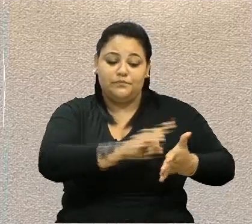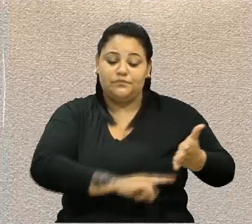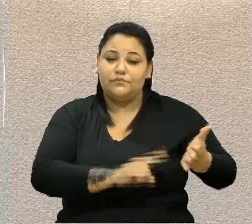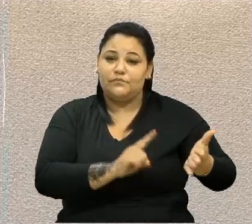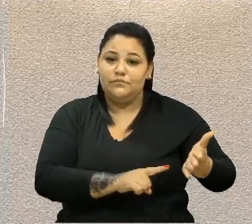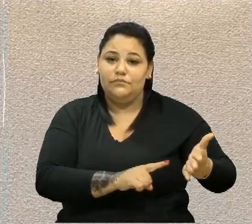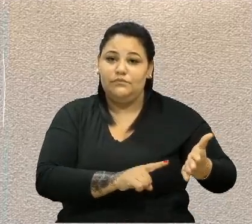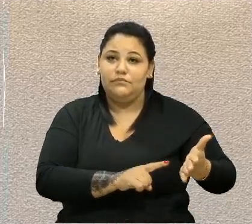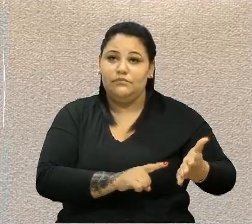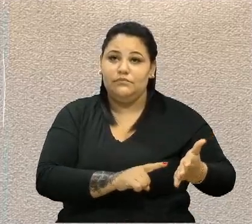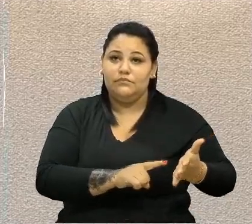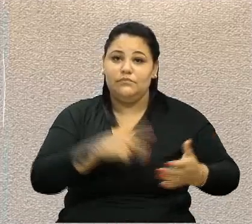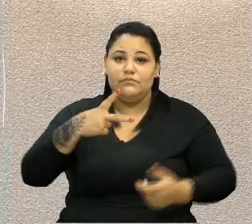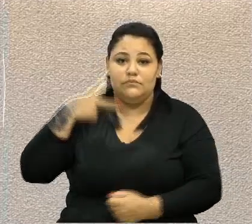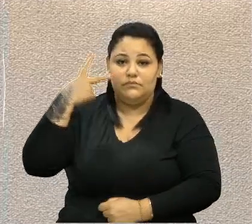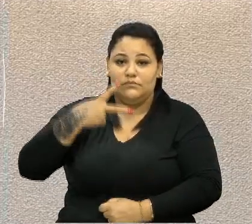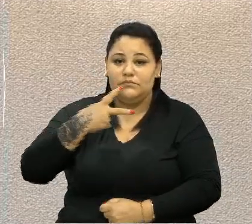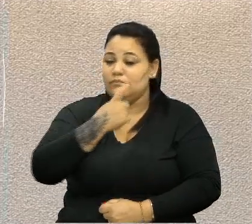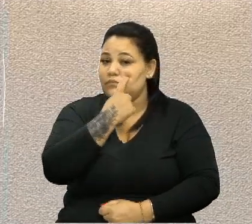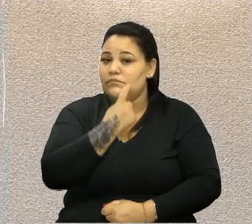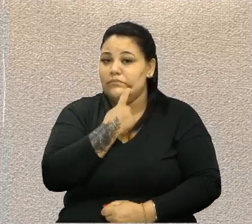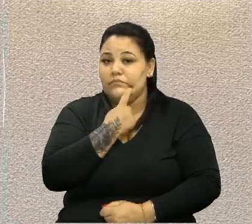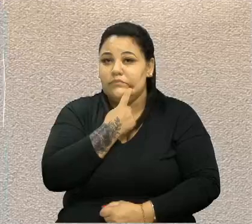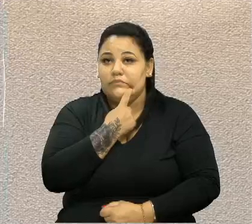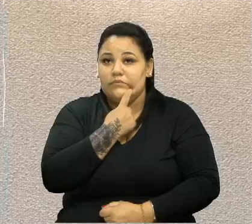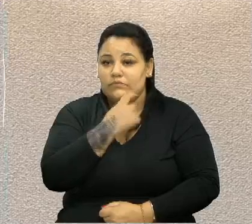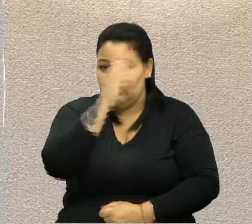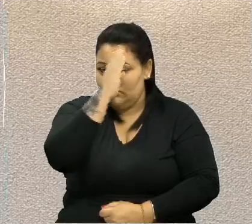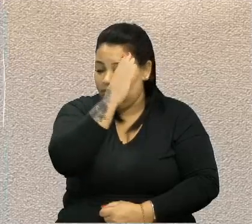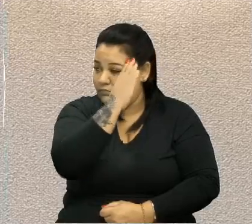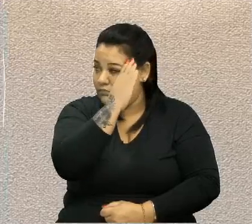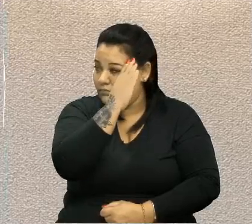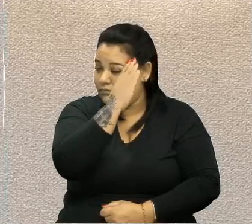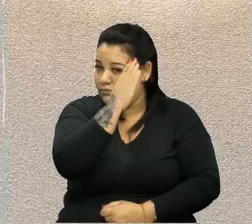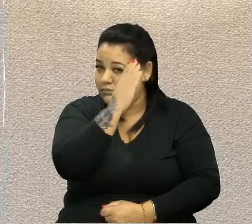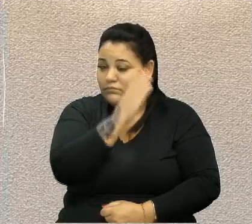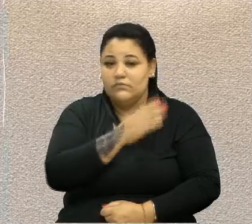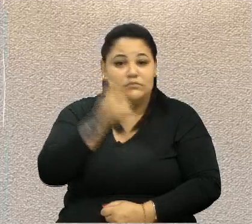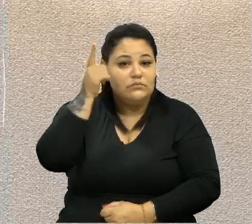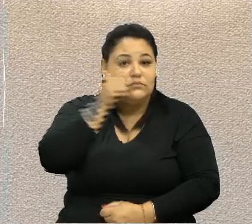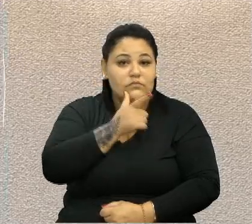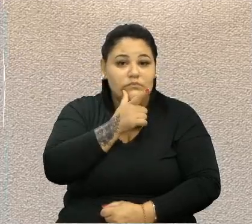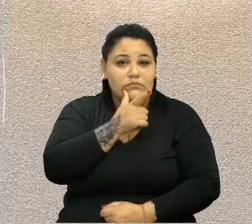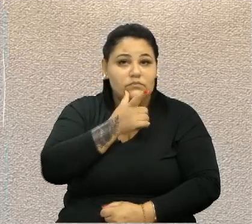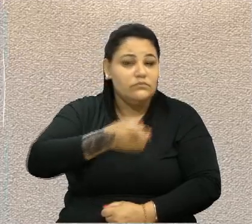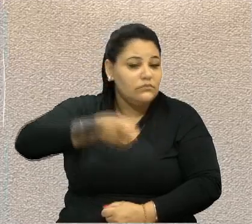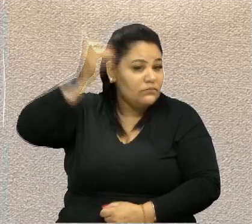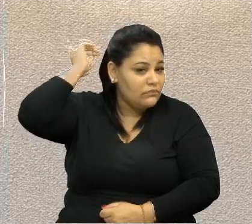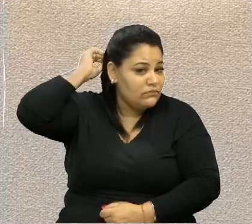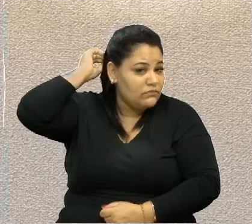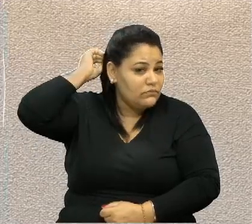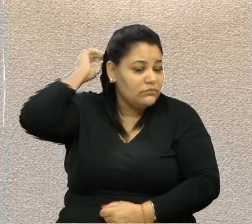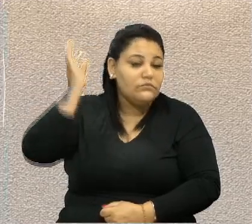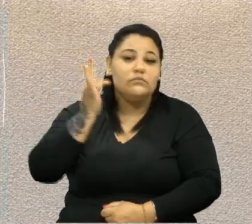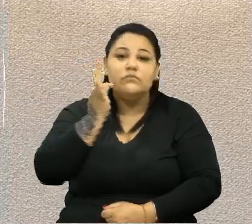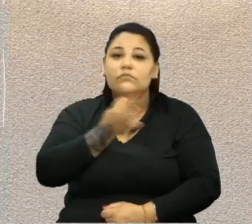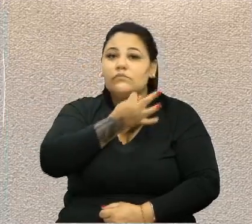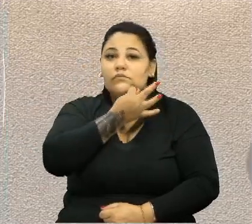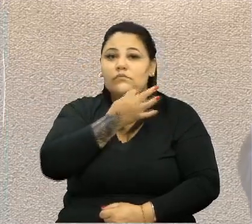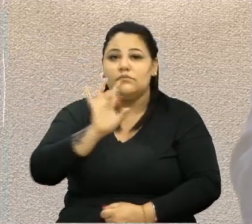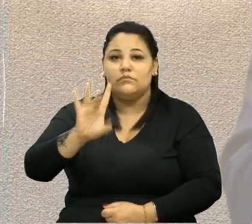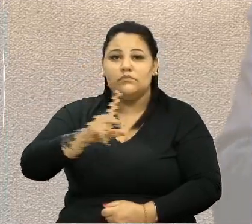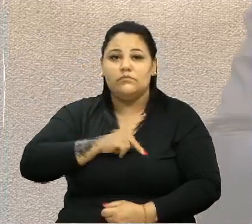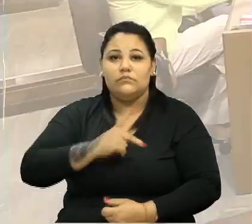documento, vereadores Wagner Petrine, Adriano Bressan, Lucas Carinhato, Lucas Gil e Tatiane Friço.